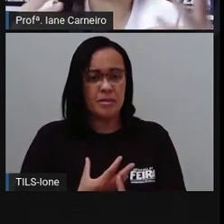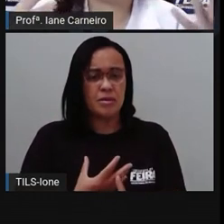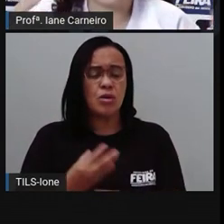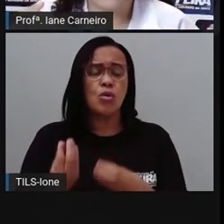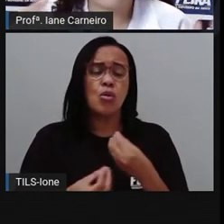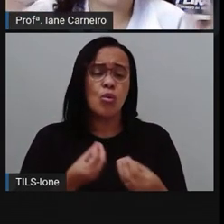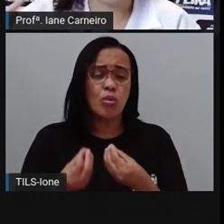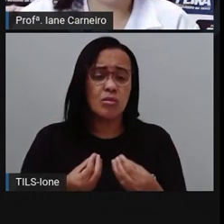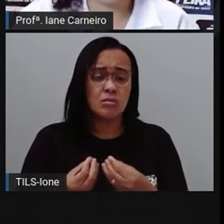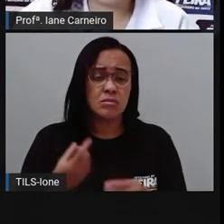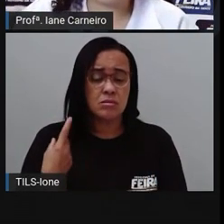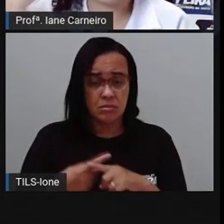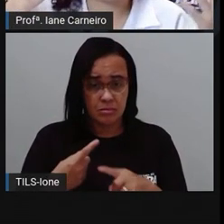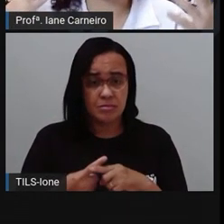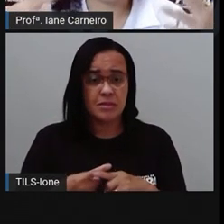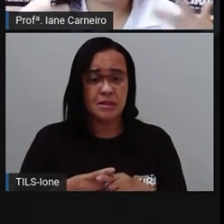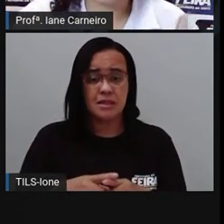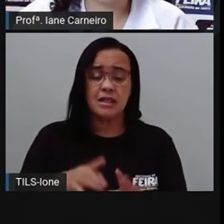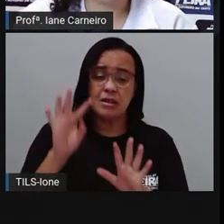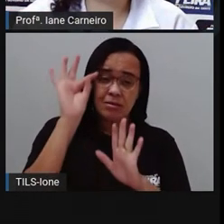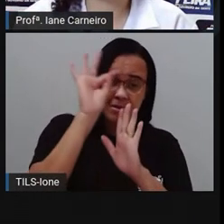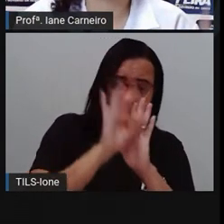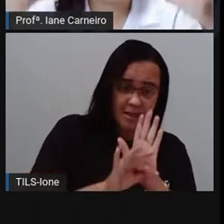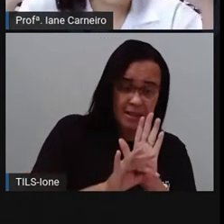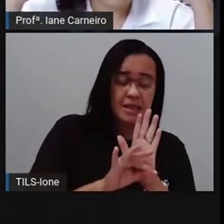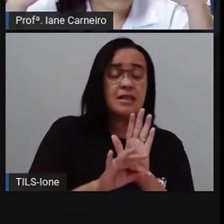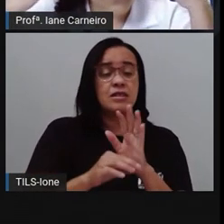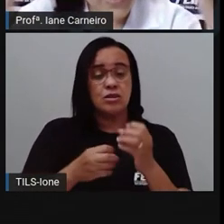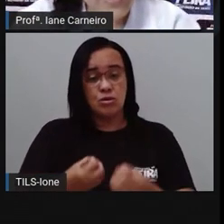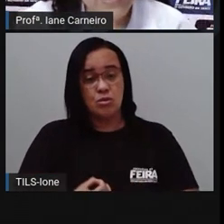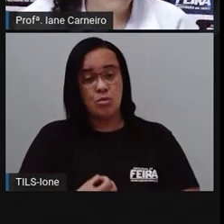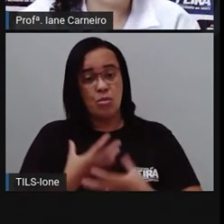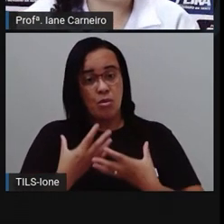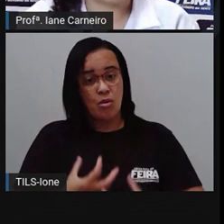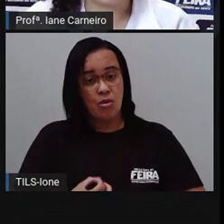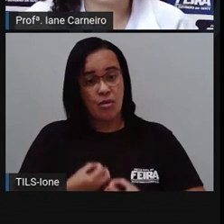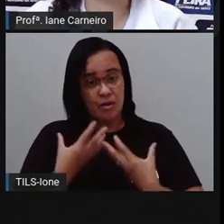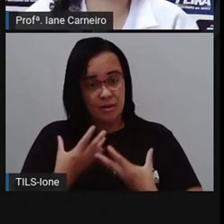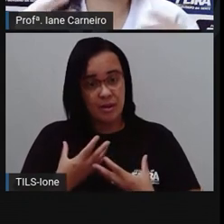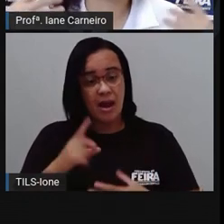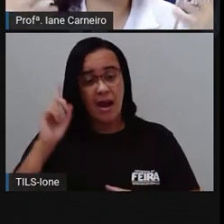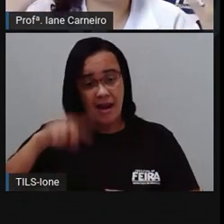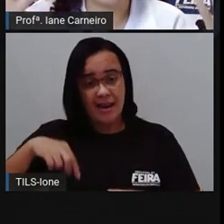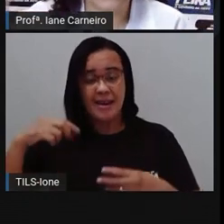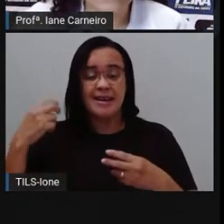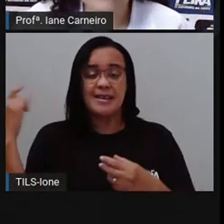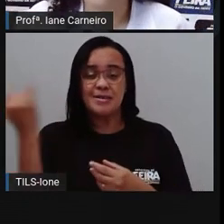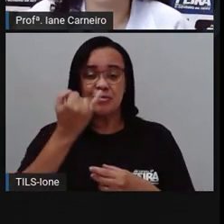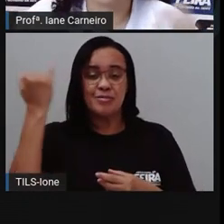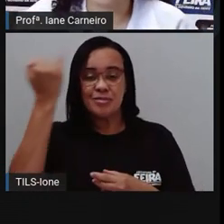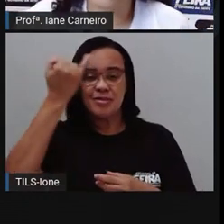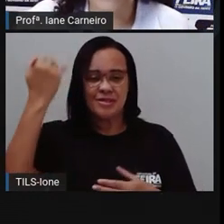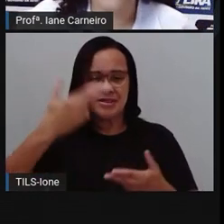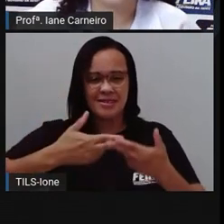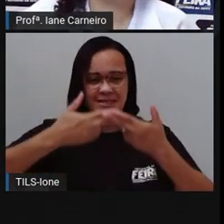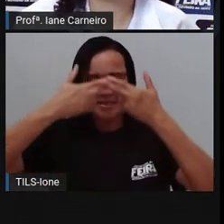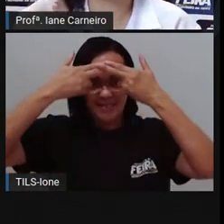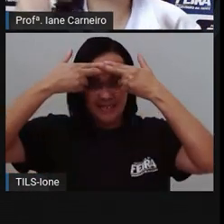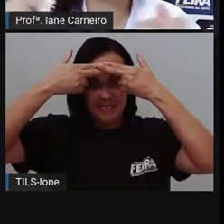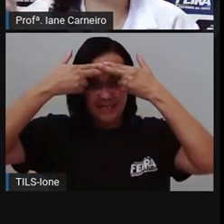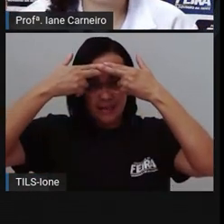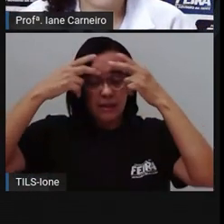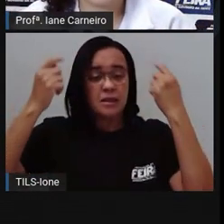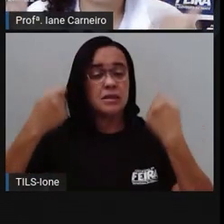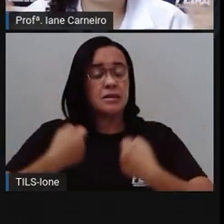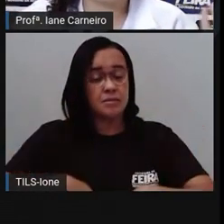for trabalhar com o poema, é interessante que vocês memorizem o poema, né? Que vocês entendam o poema, para